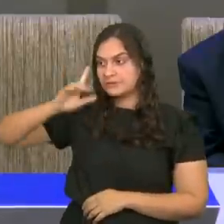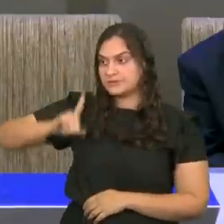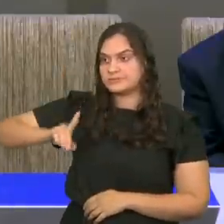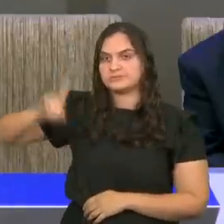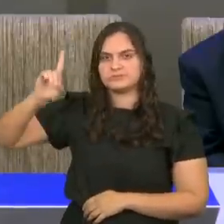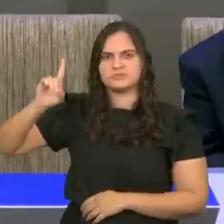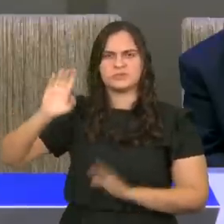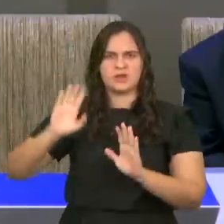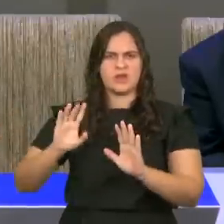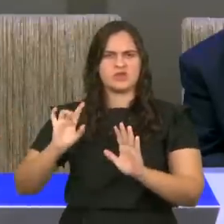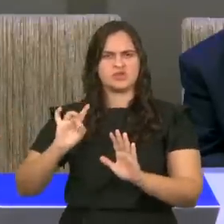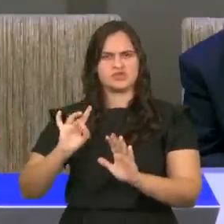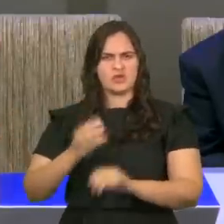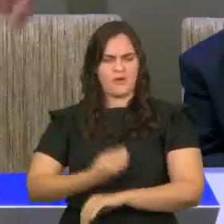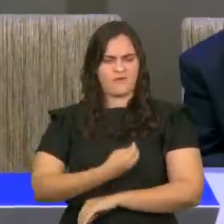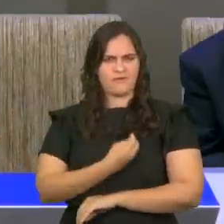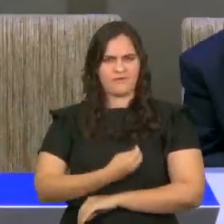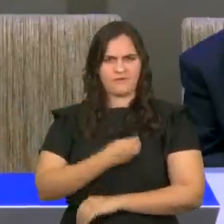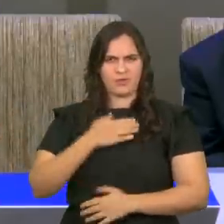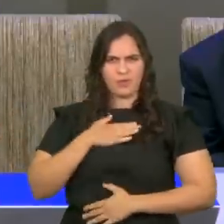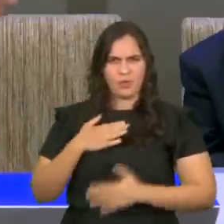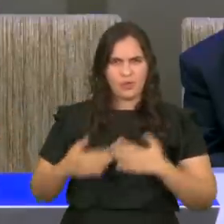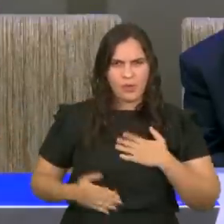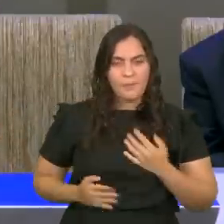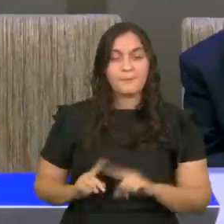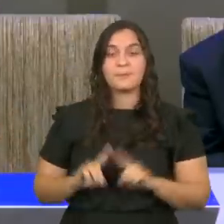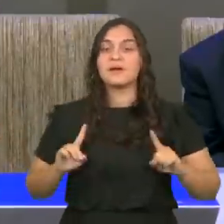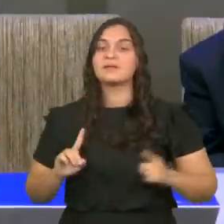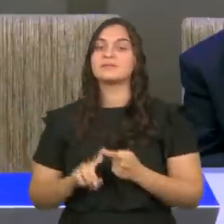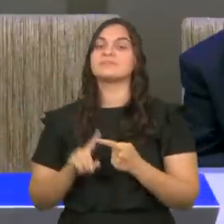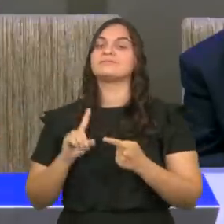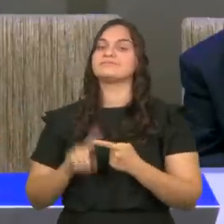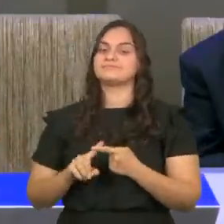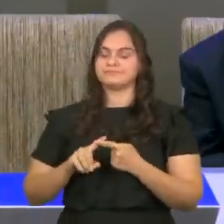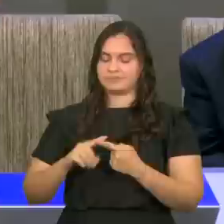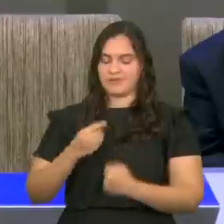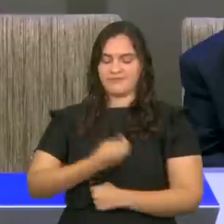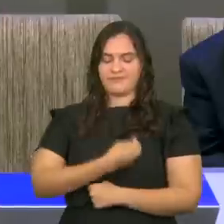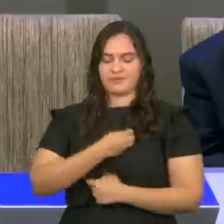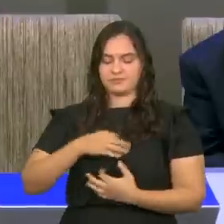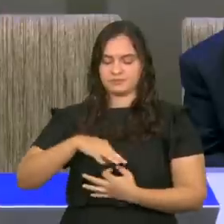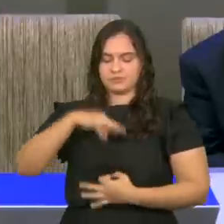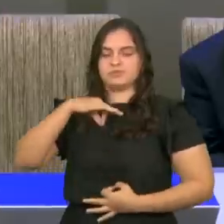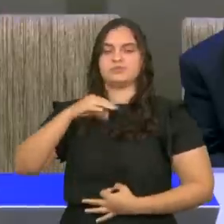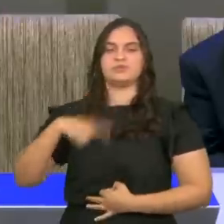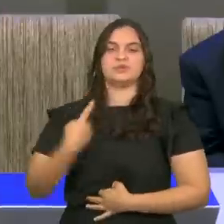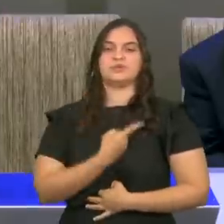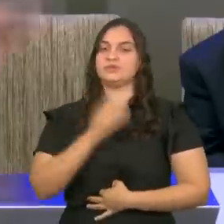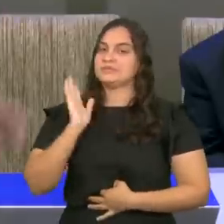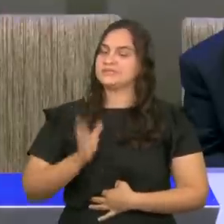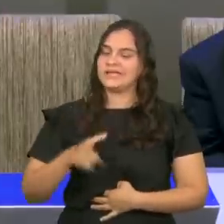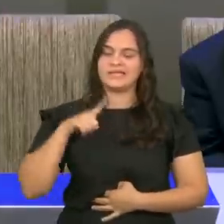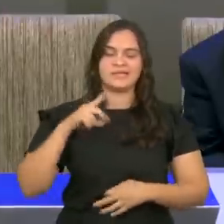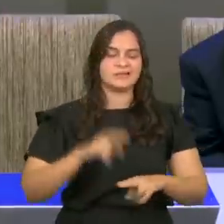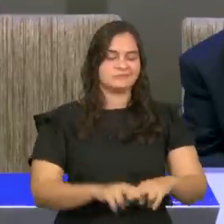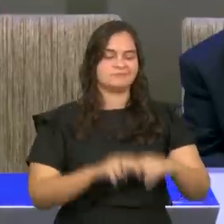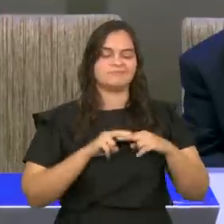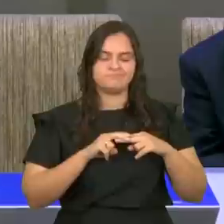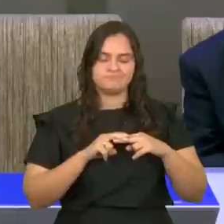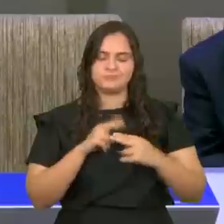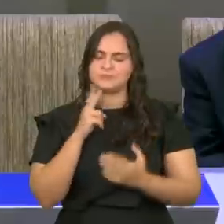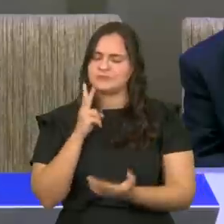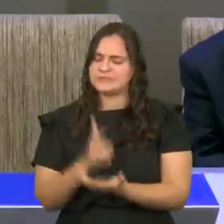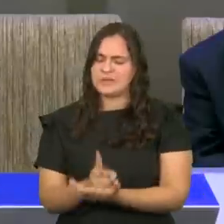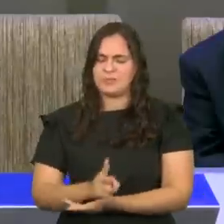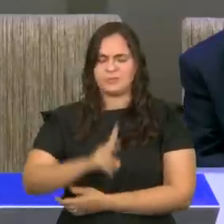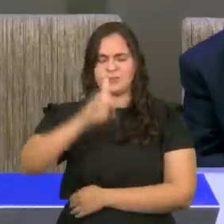física, mas também uma vida espiritual. Já é motivo de eu abrir a minha boca todo